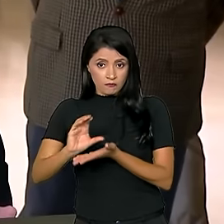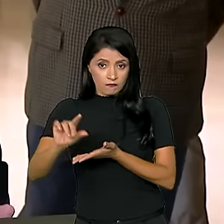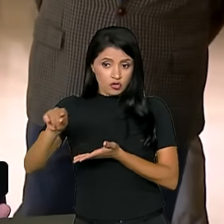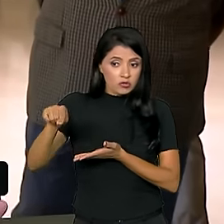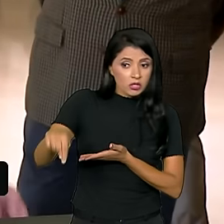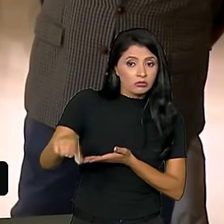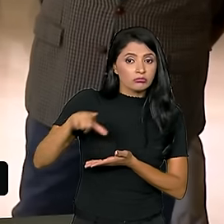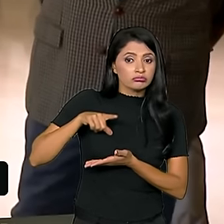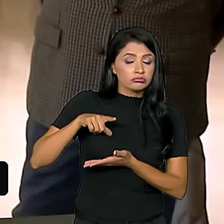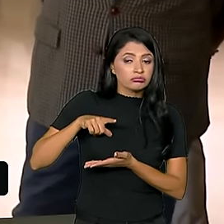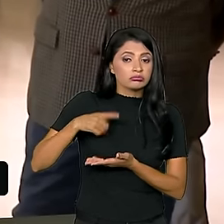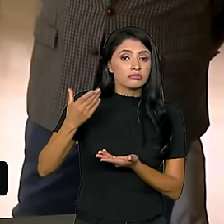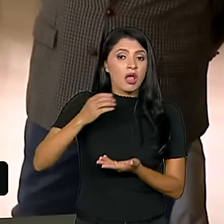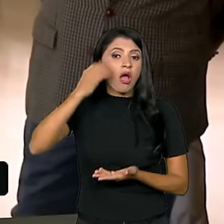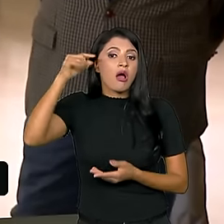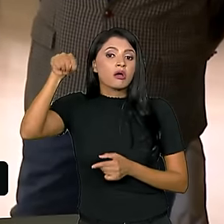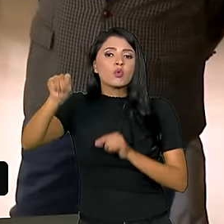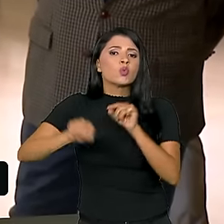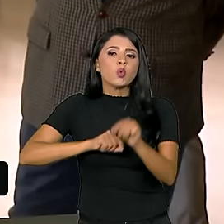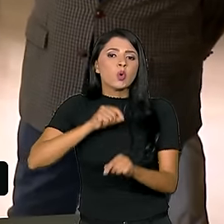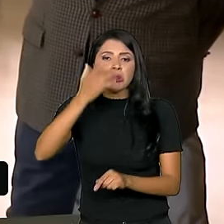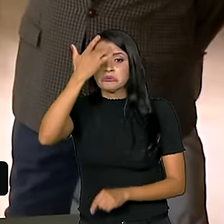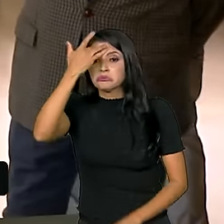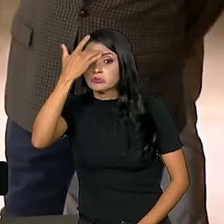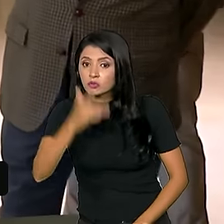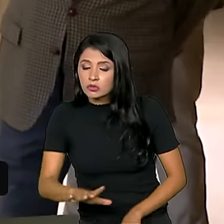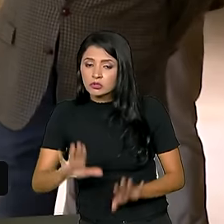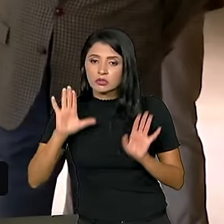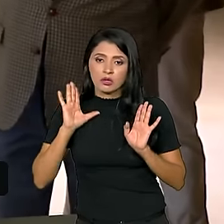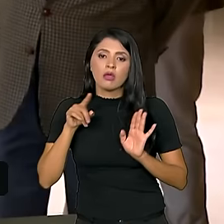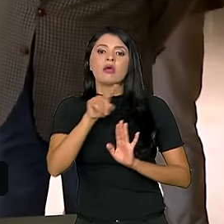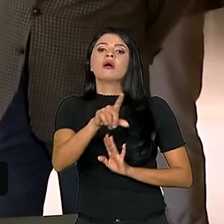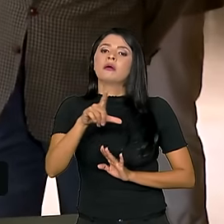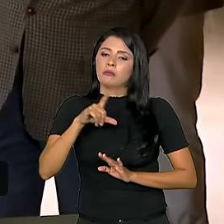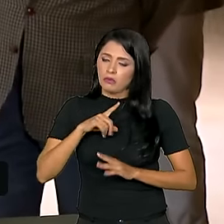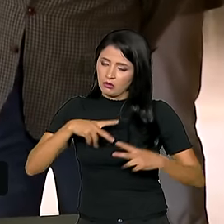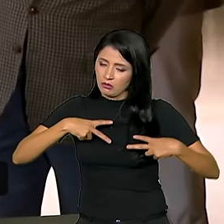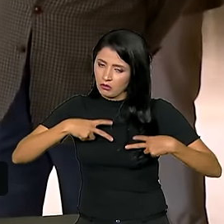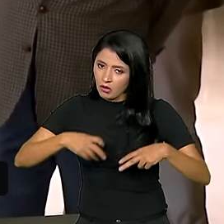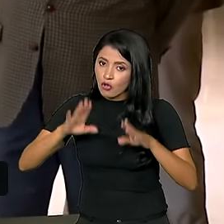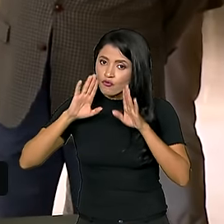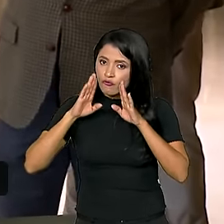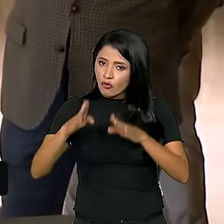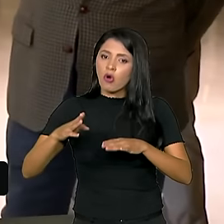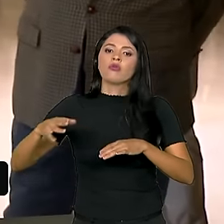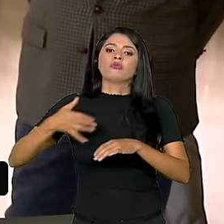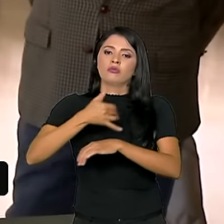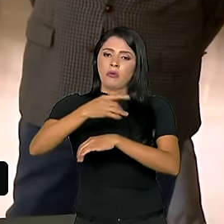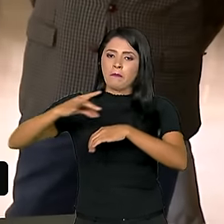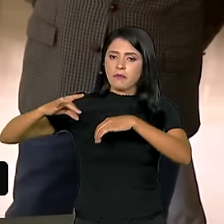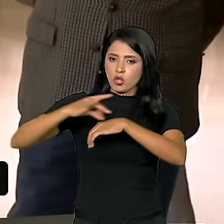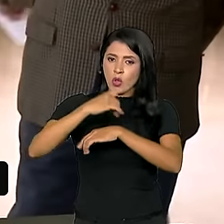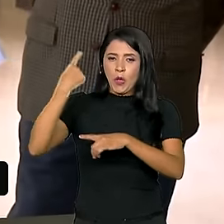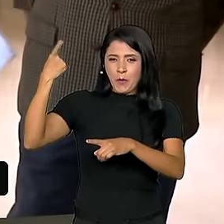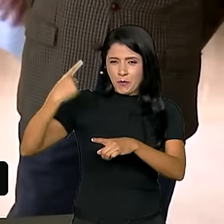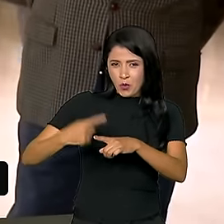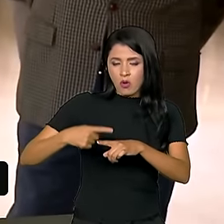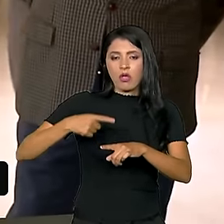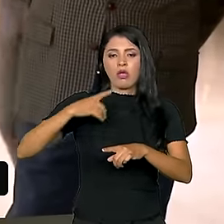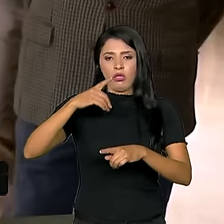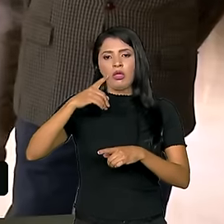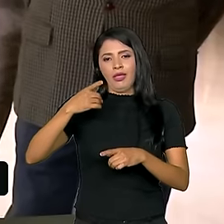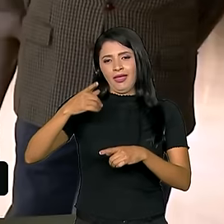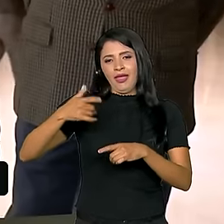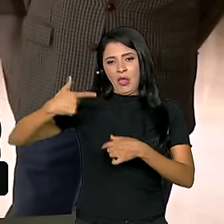eu não sei no quê. Mas a Petrobras não vai deixar de prospectar petróleo. É importante lembrar isso, porque o combustível fóssil ainda vai